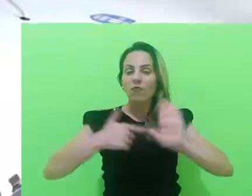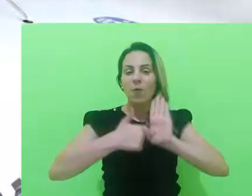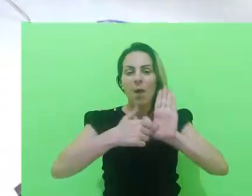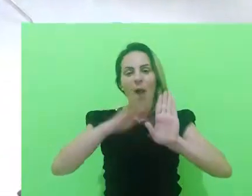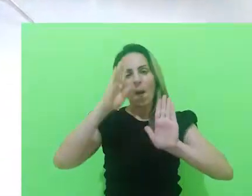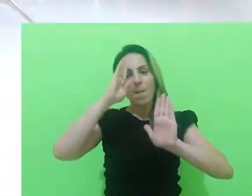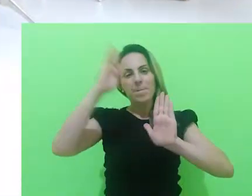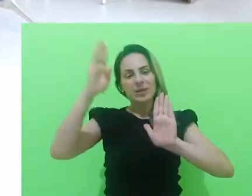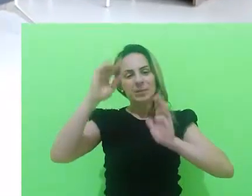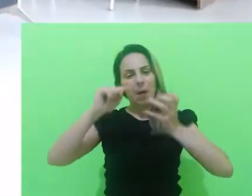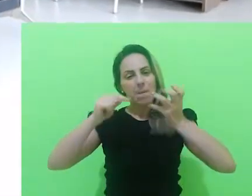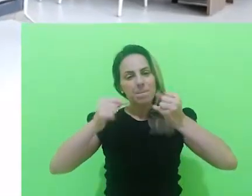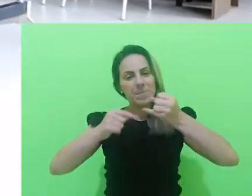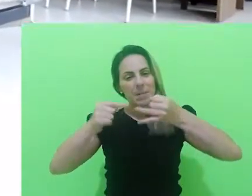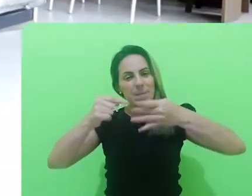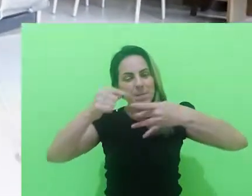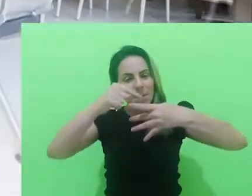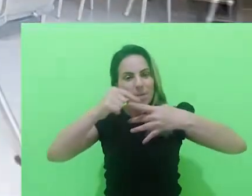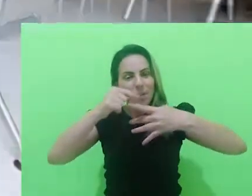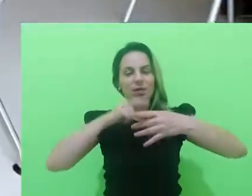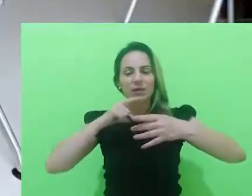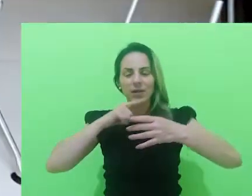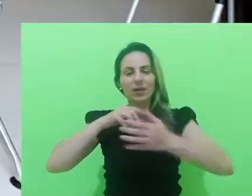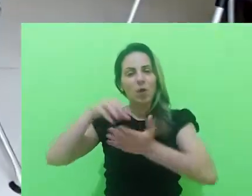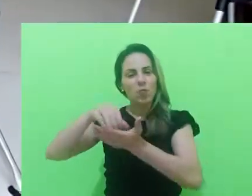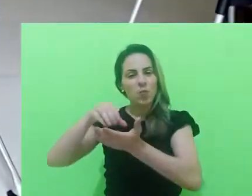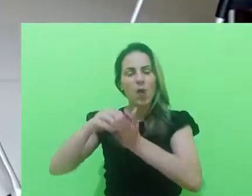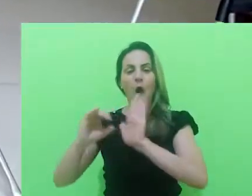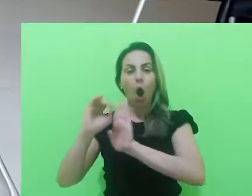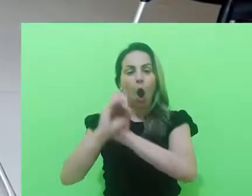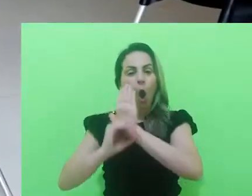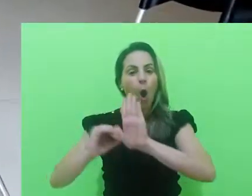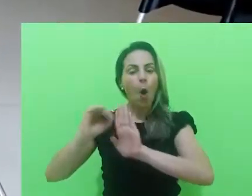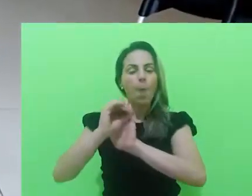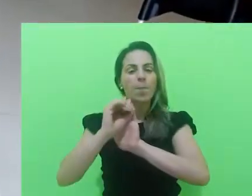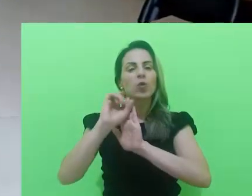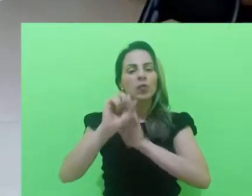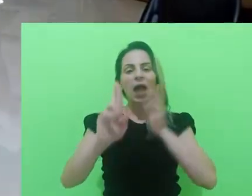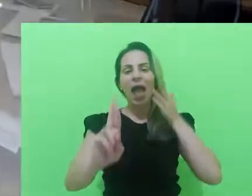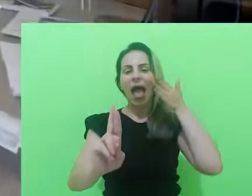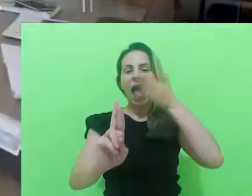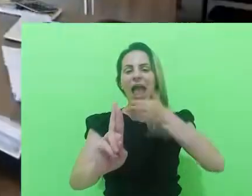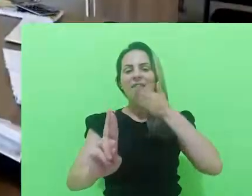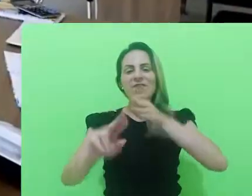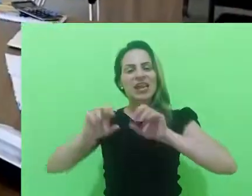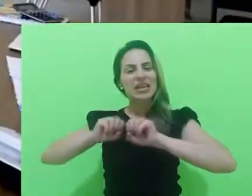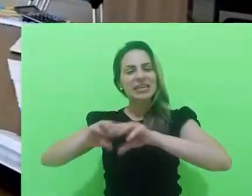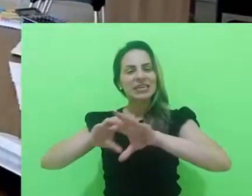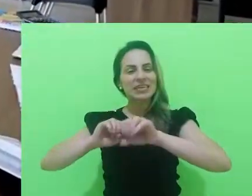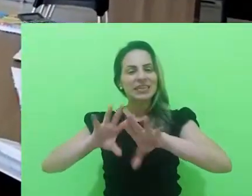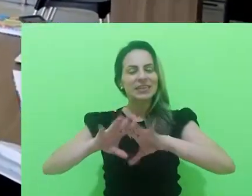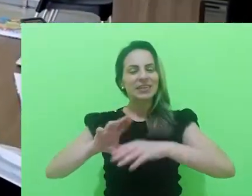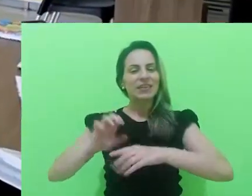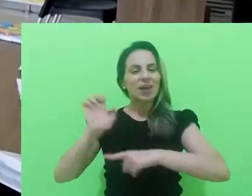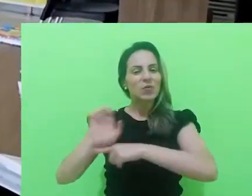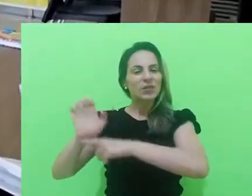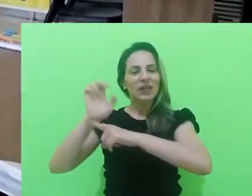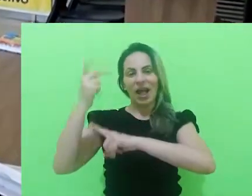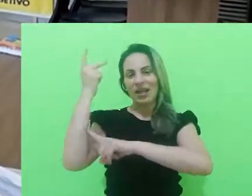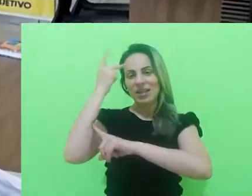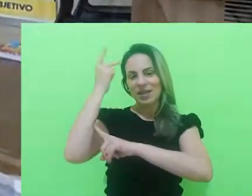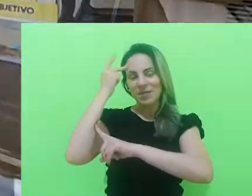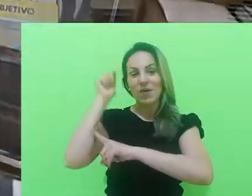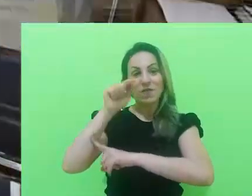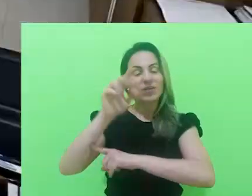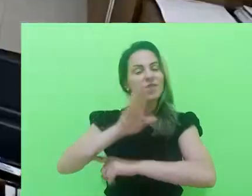principais fatores que fazem do Centro Educacional Objetivo uma referência de ensino no estado de São Paulo. Você irá